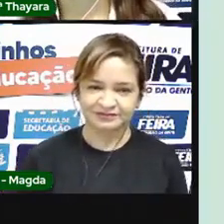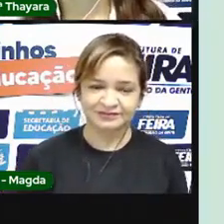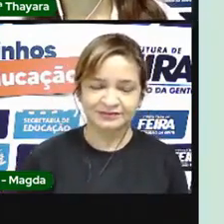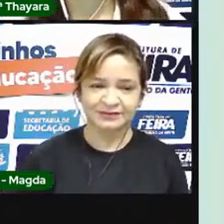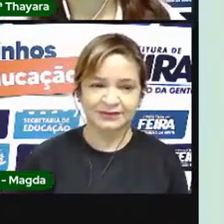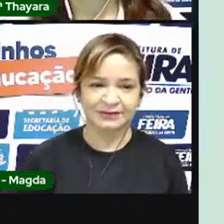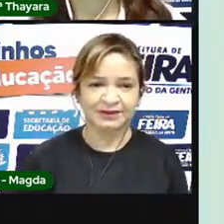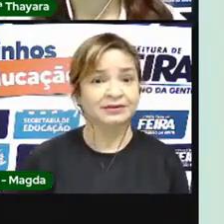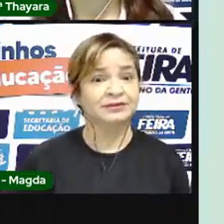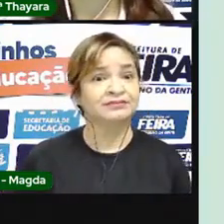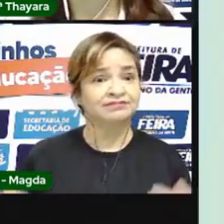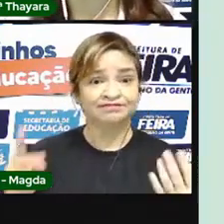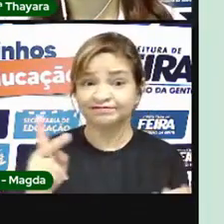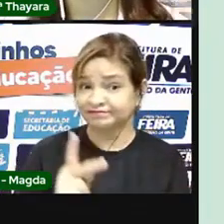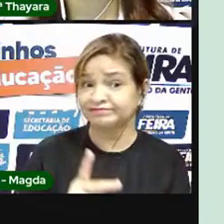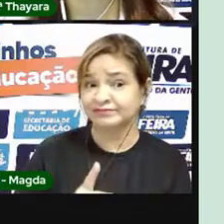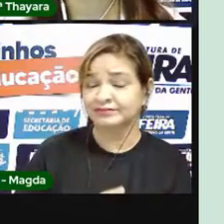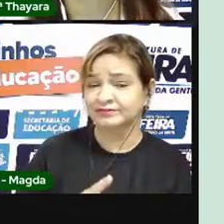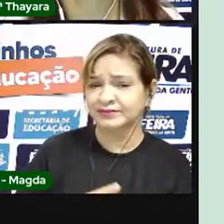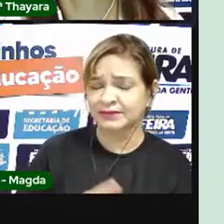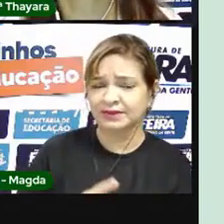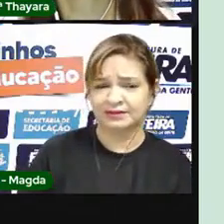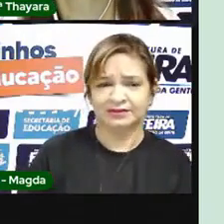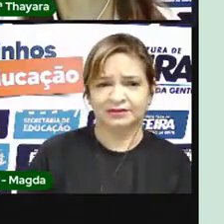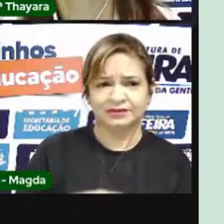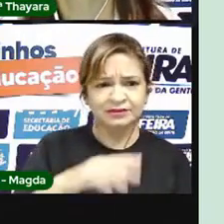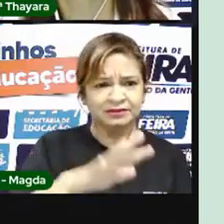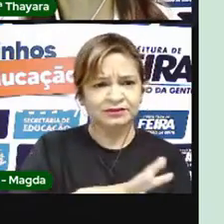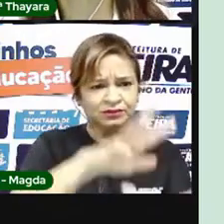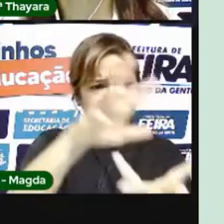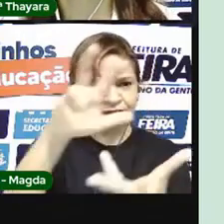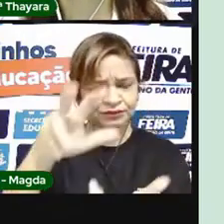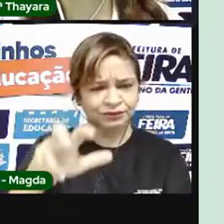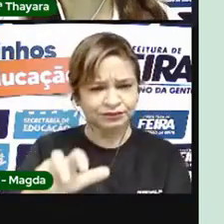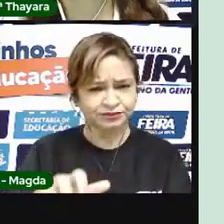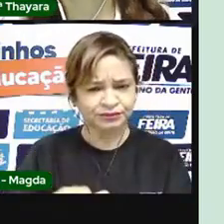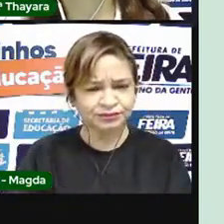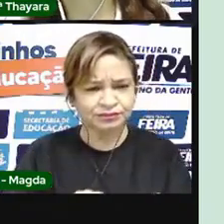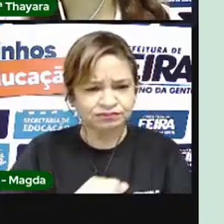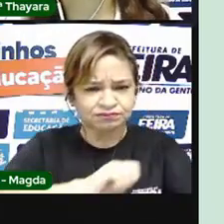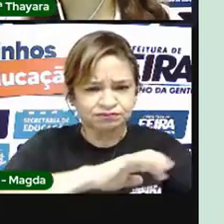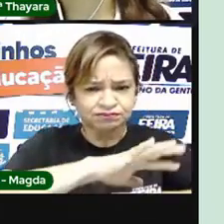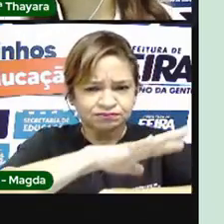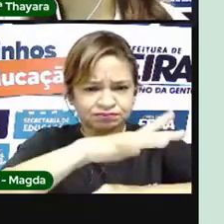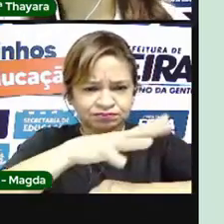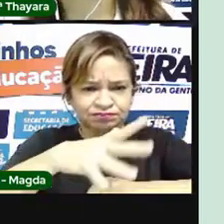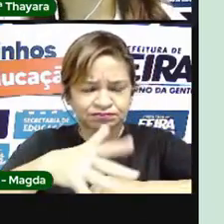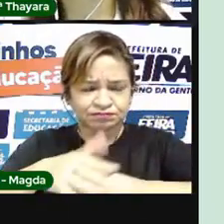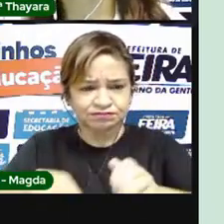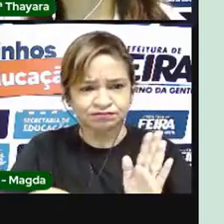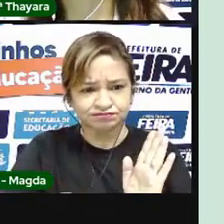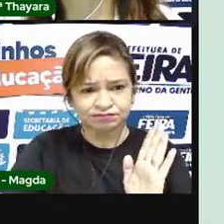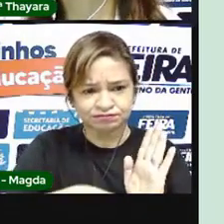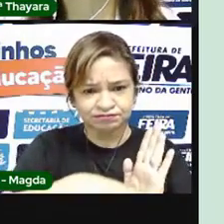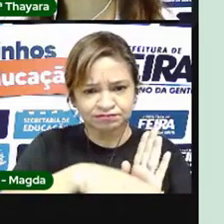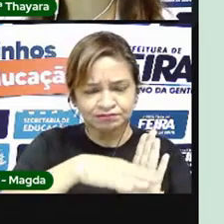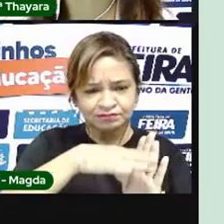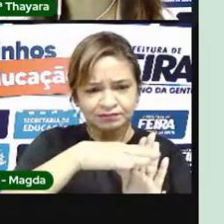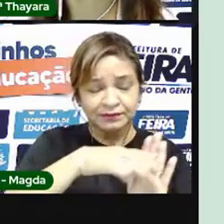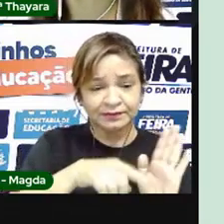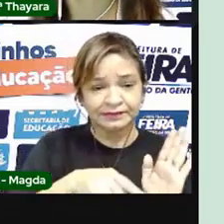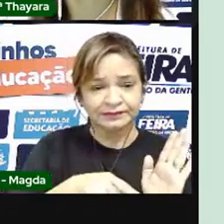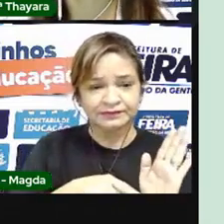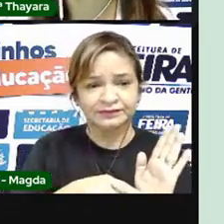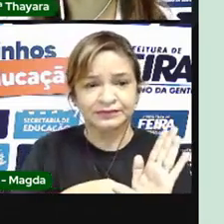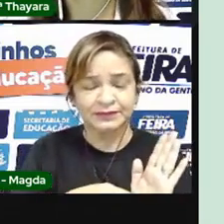Na verdade, gente, o nosso planeta é composto por várias camadas. Uma dessas camadas